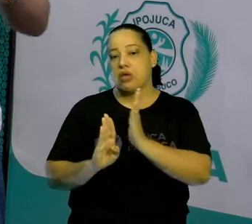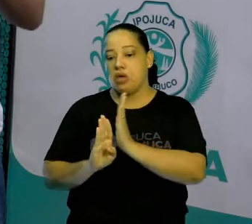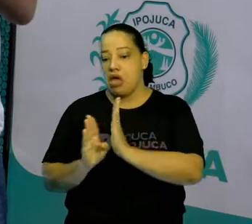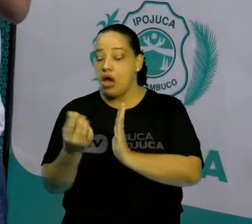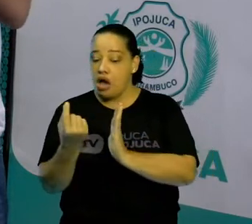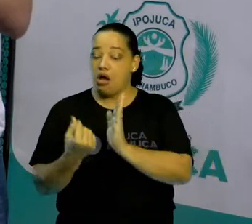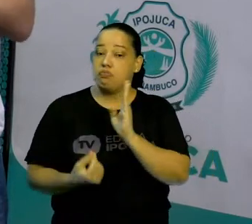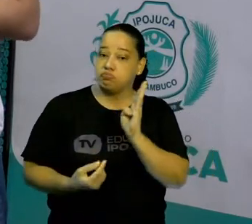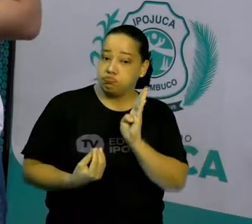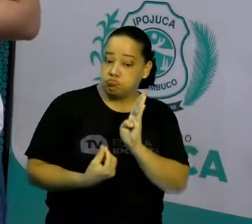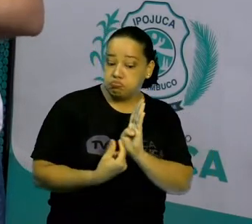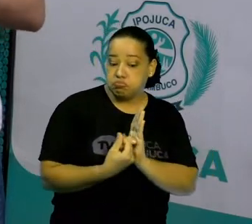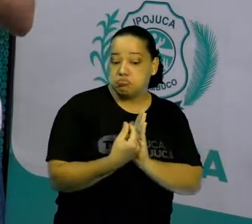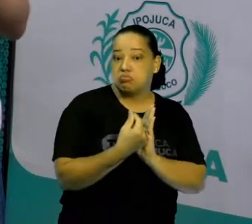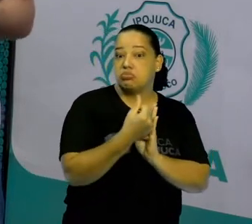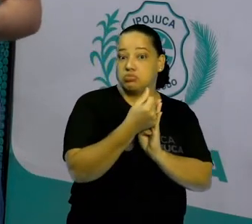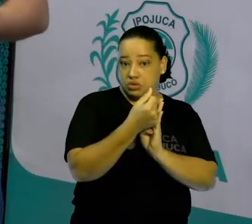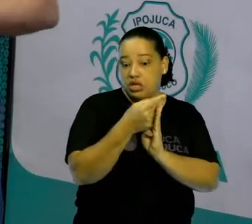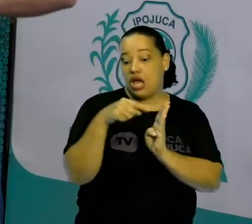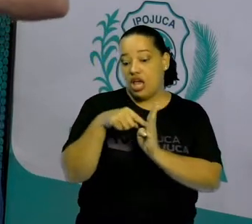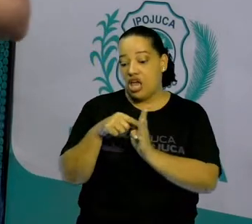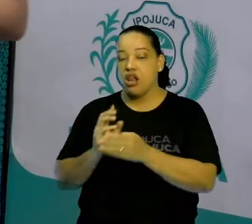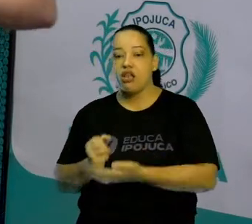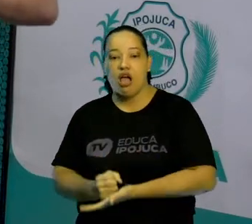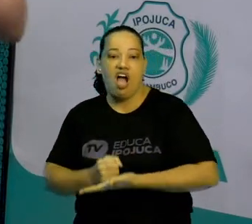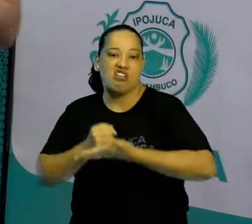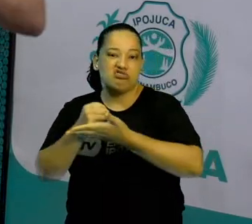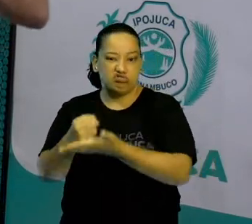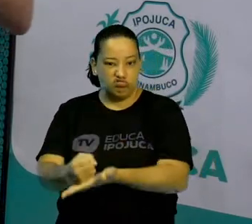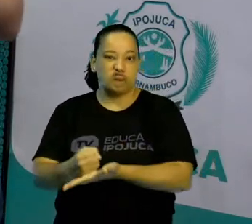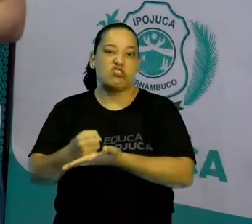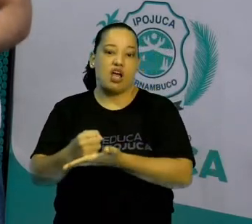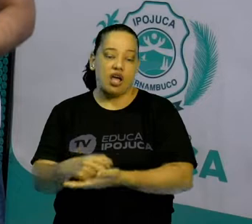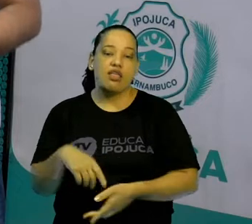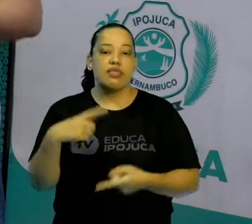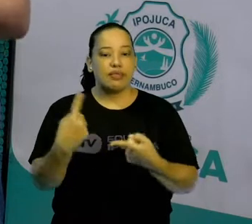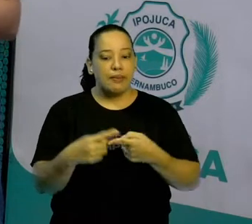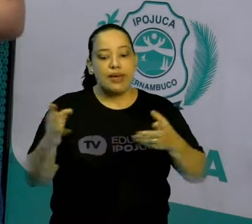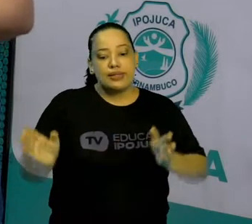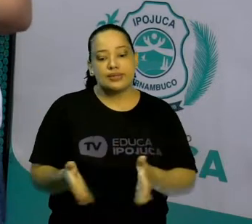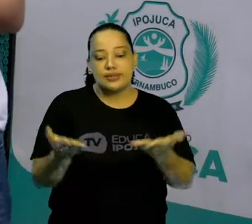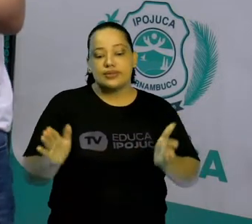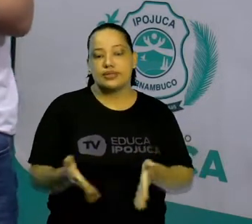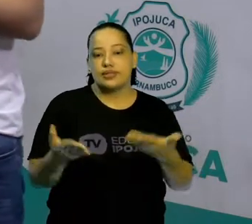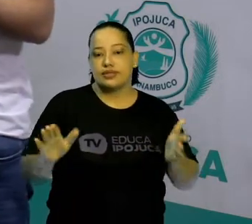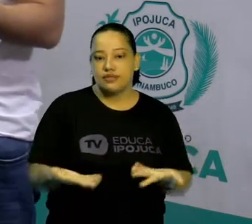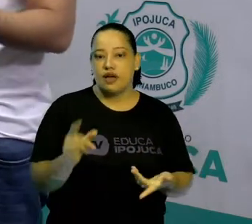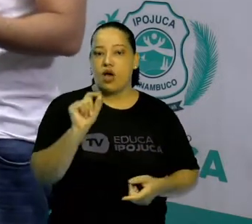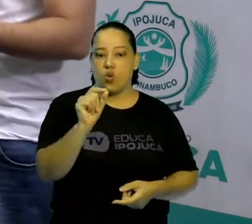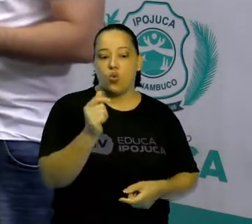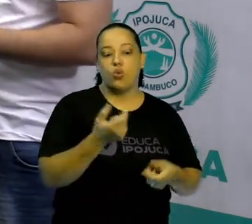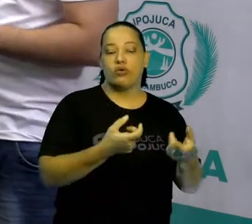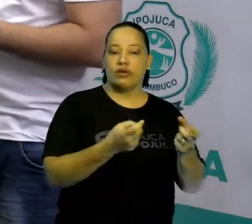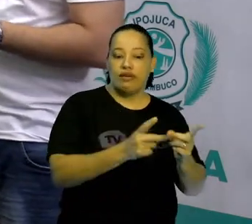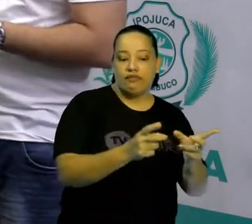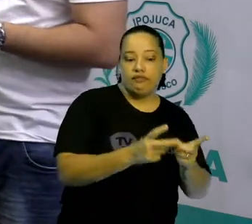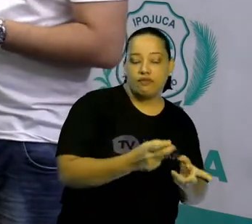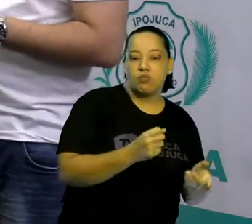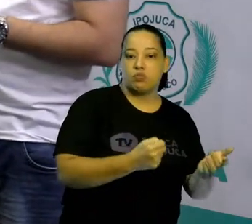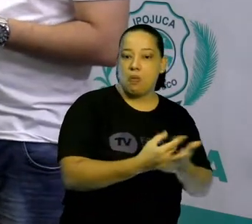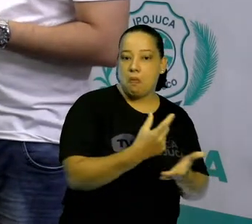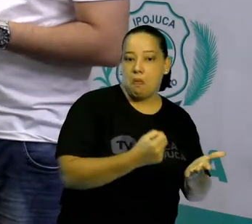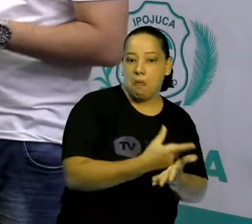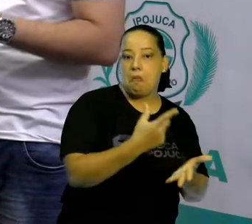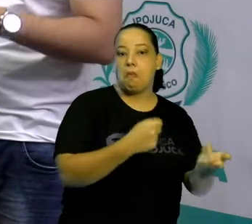centralizar o governo e, ao mesmo tempo, eles vão incentivar as práticas comerciais. Então,